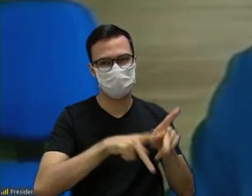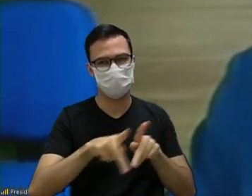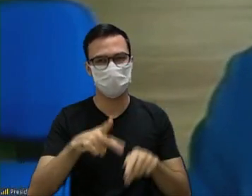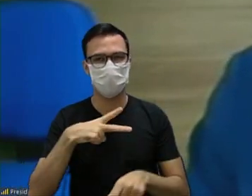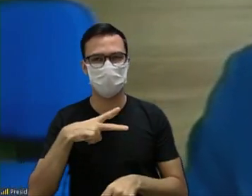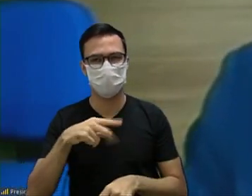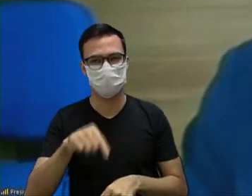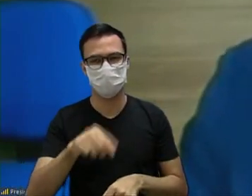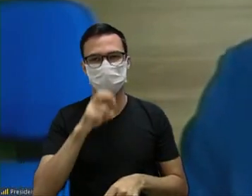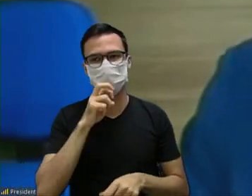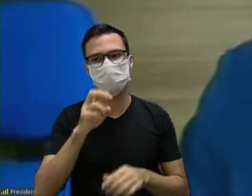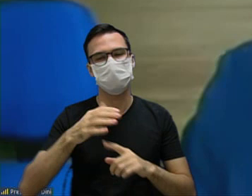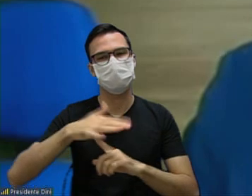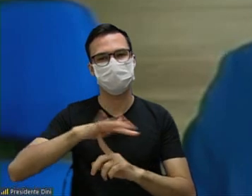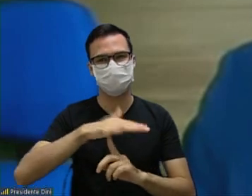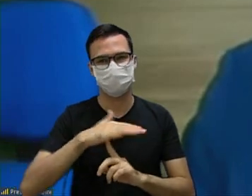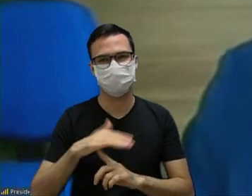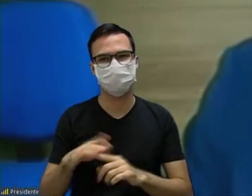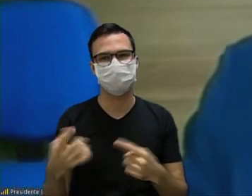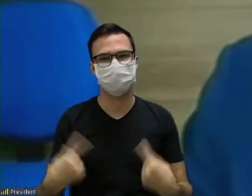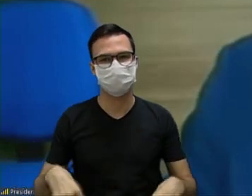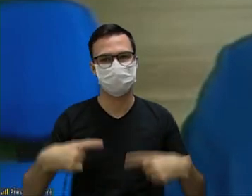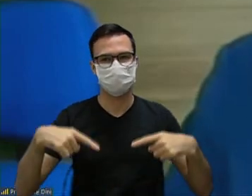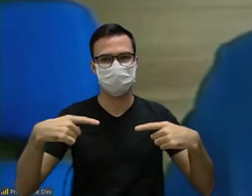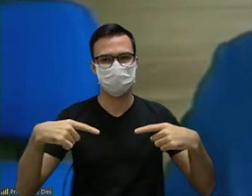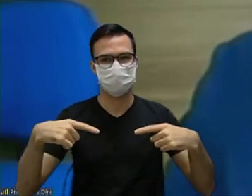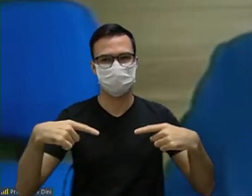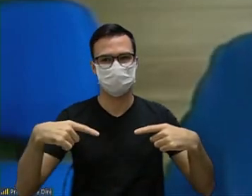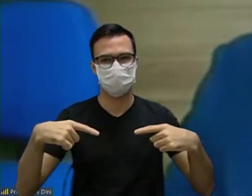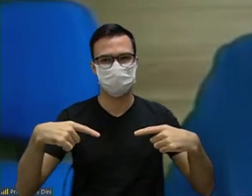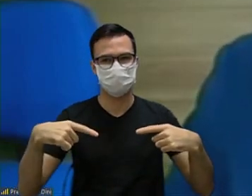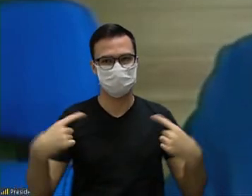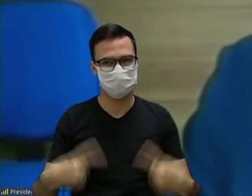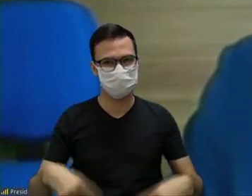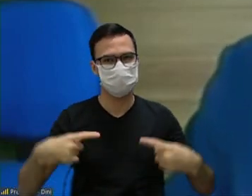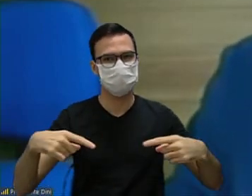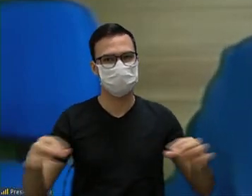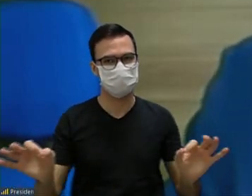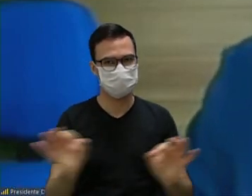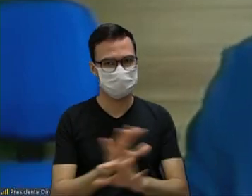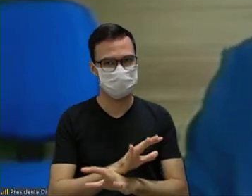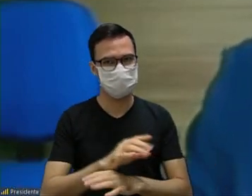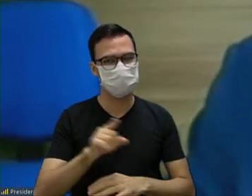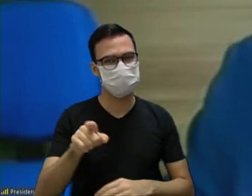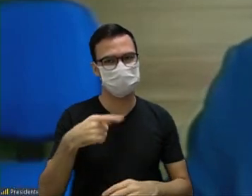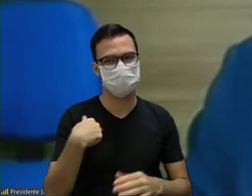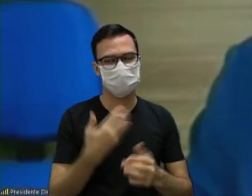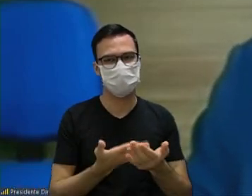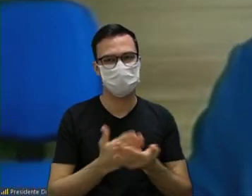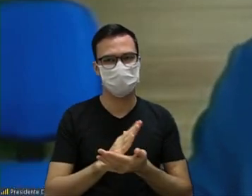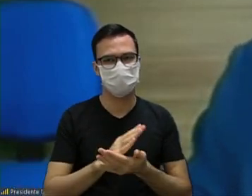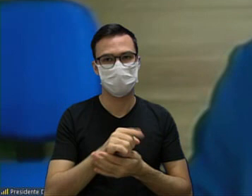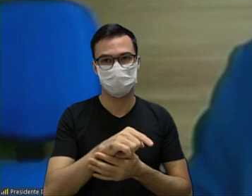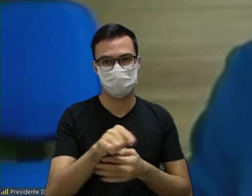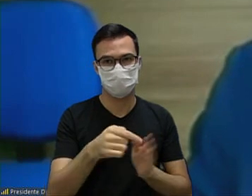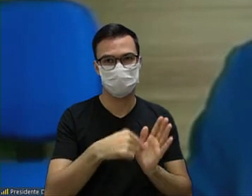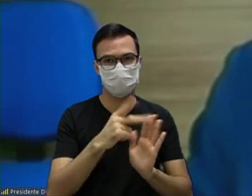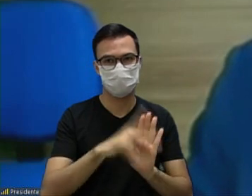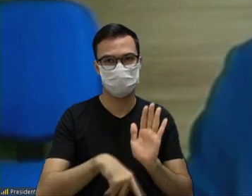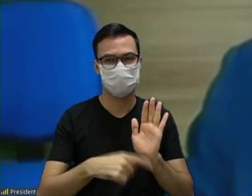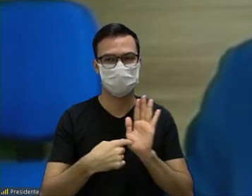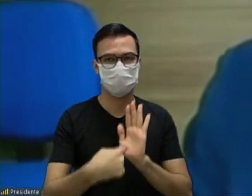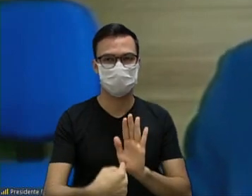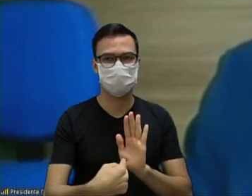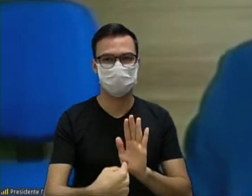Sorocaba em discussão encerrada a discussão eu sou a favor da aprovação também